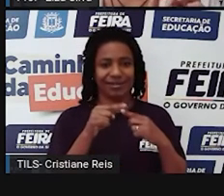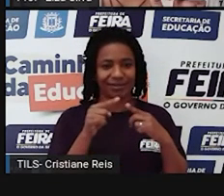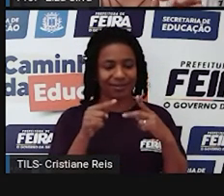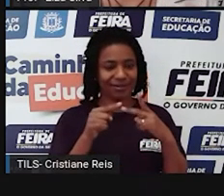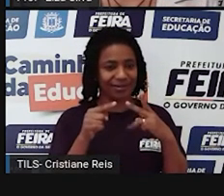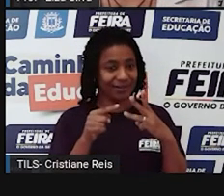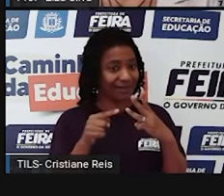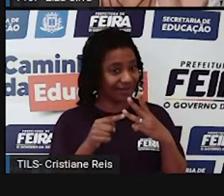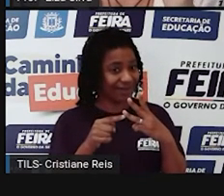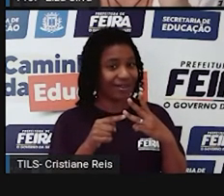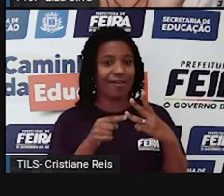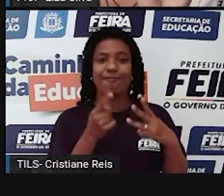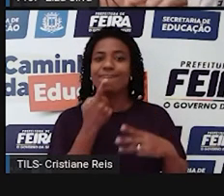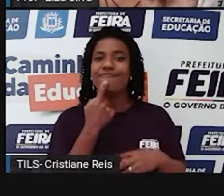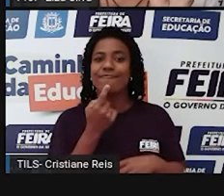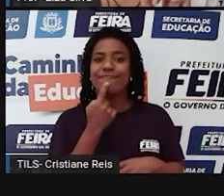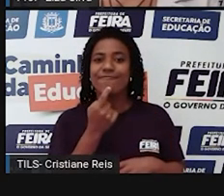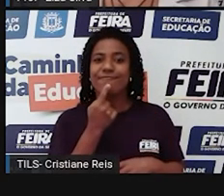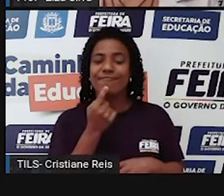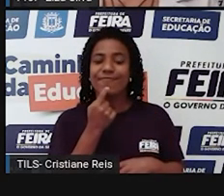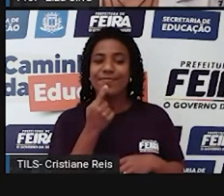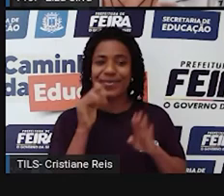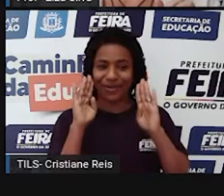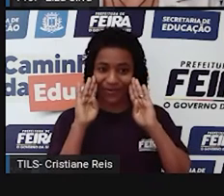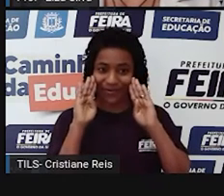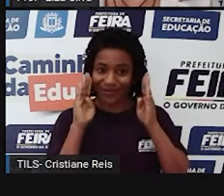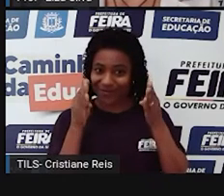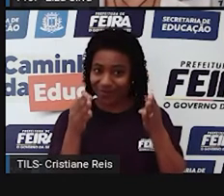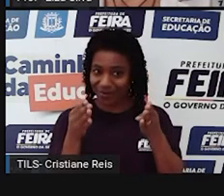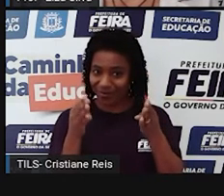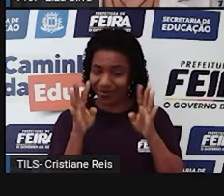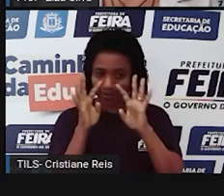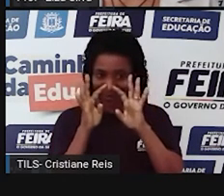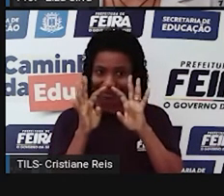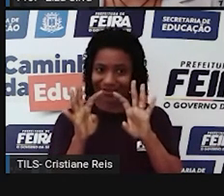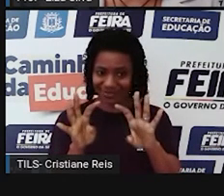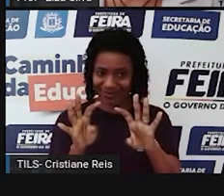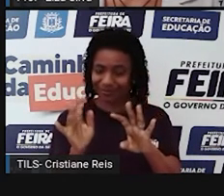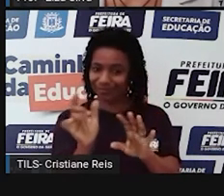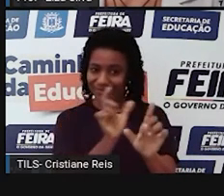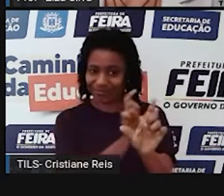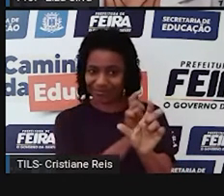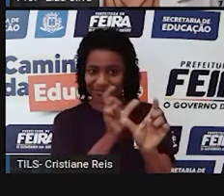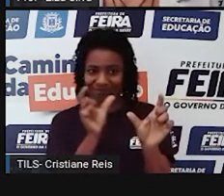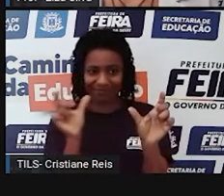destacadas de vermelho que é para chamar a sua atenção para as palavras cognatas